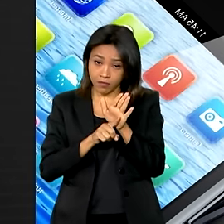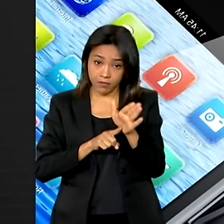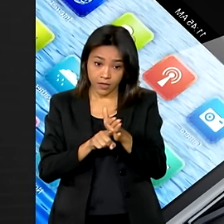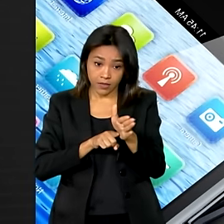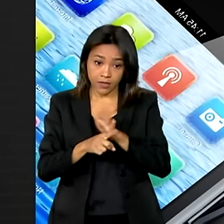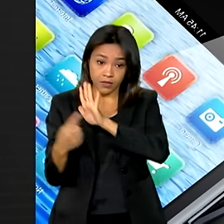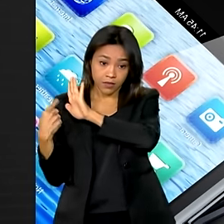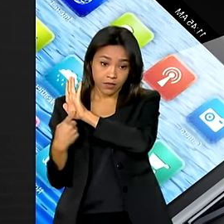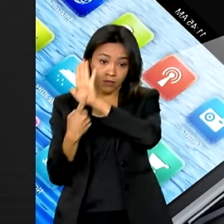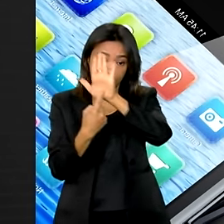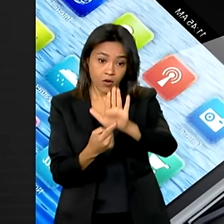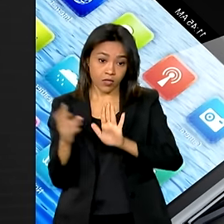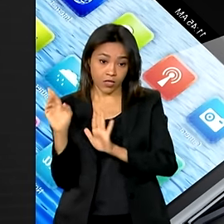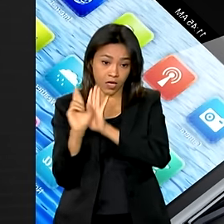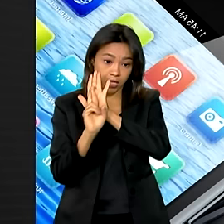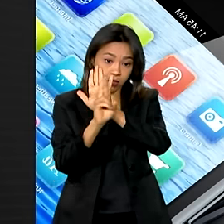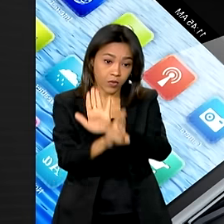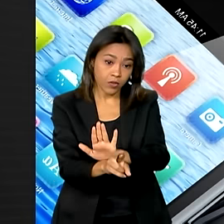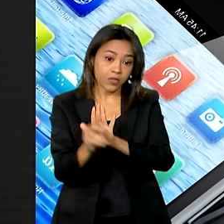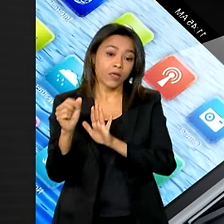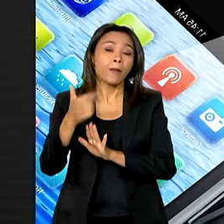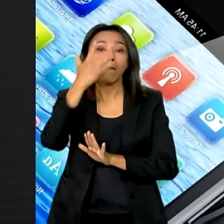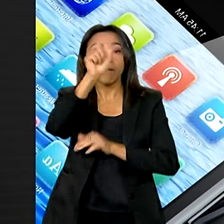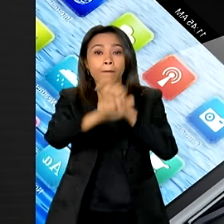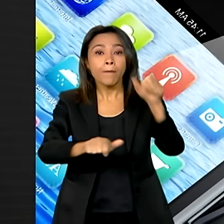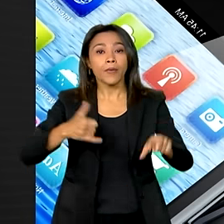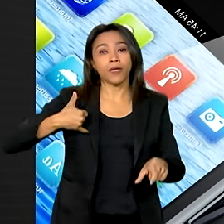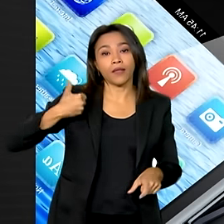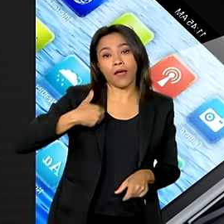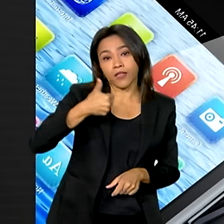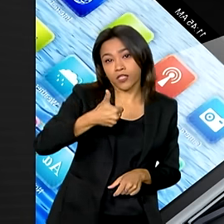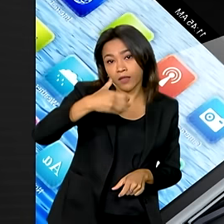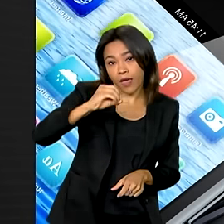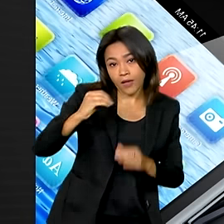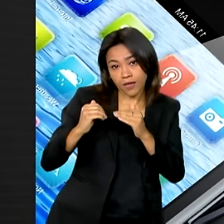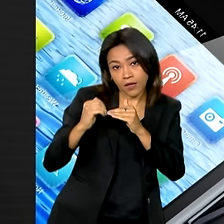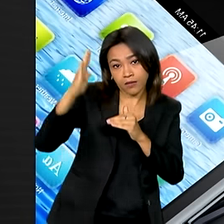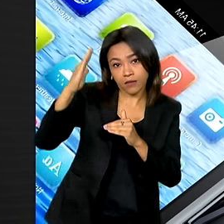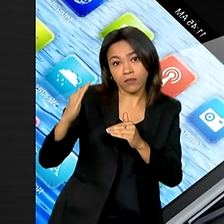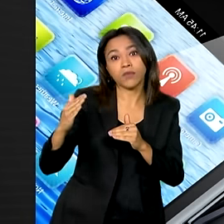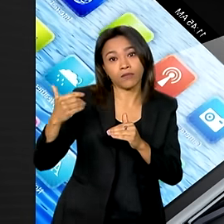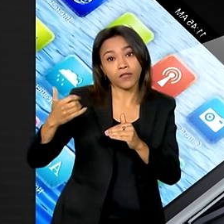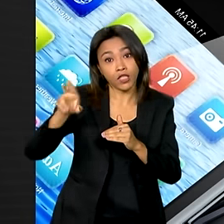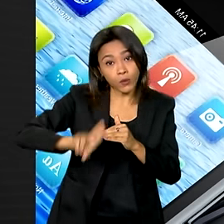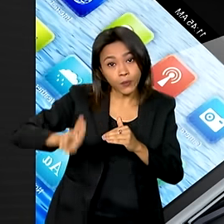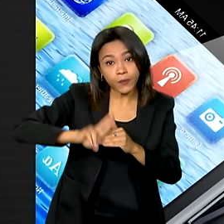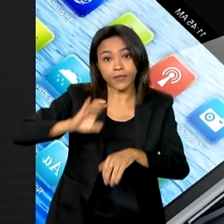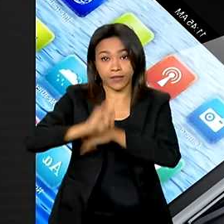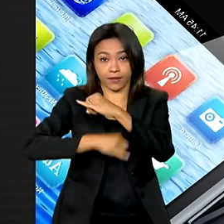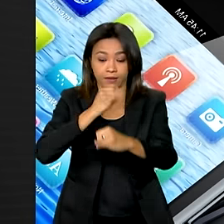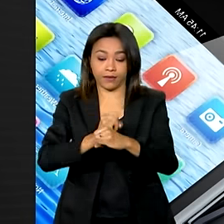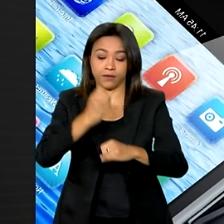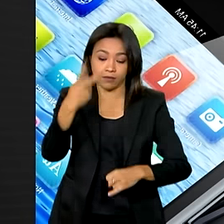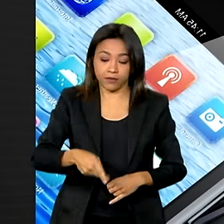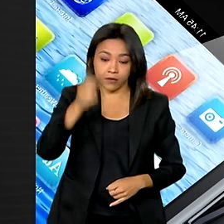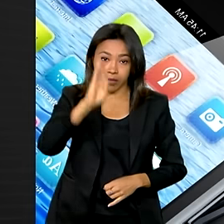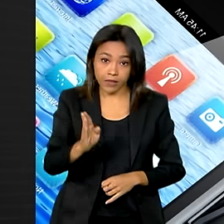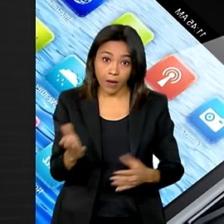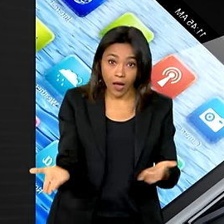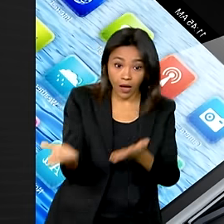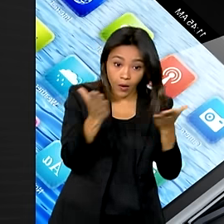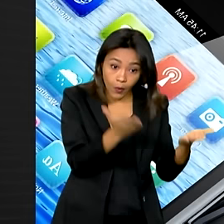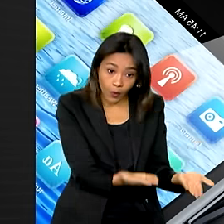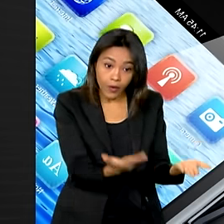proporção de pessoas com 10 anos ou mais de idade que utilizaram a internet no país passou de